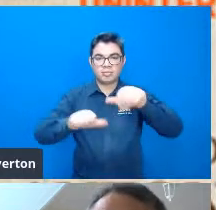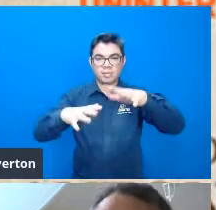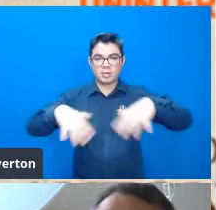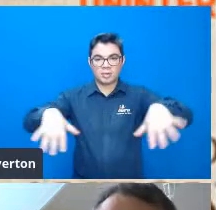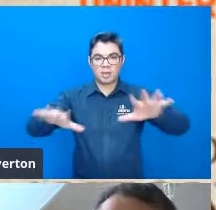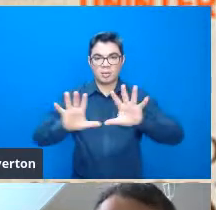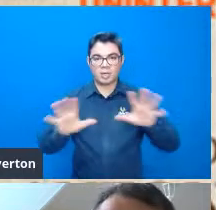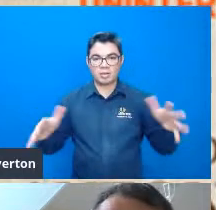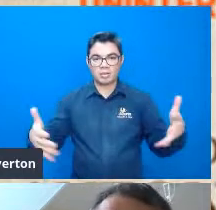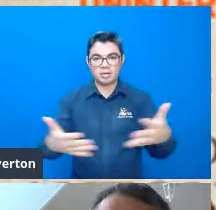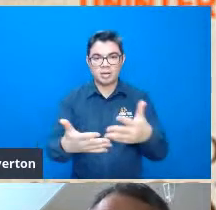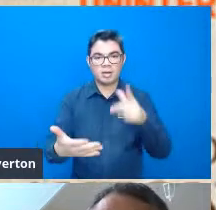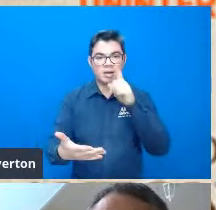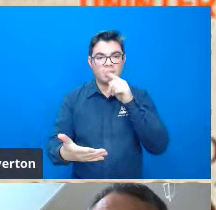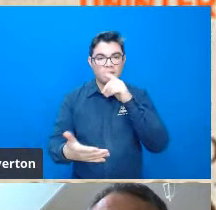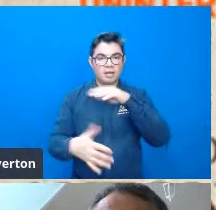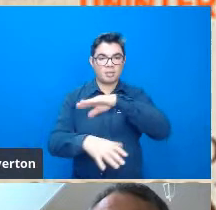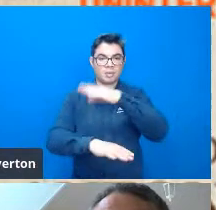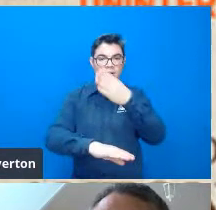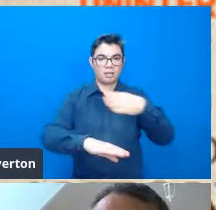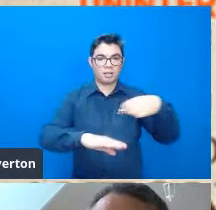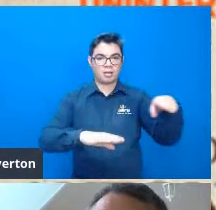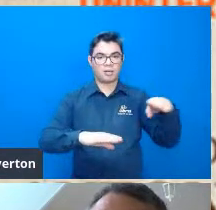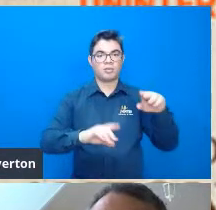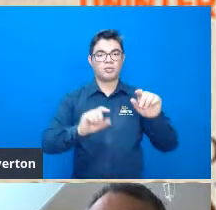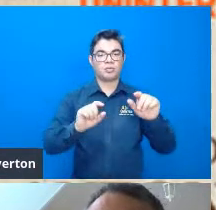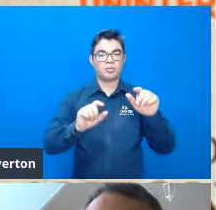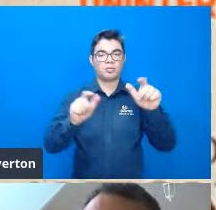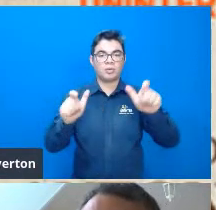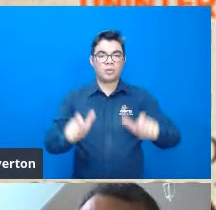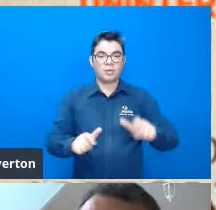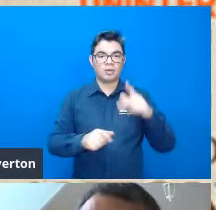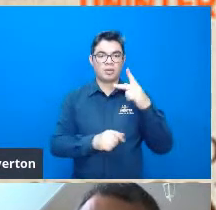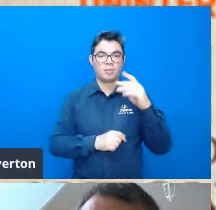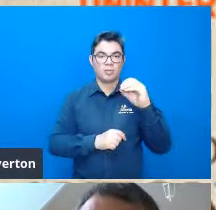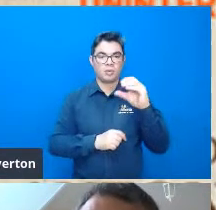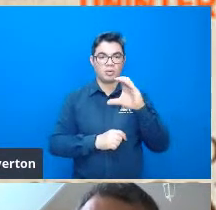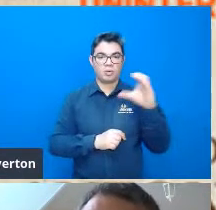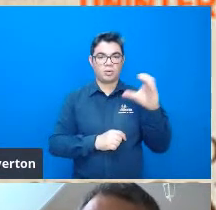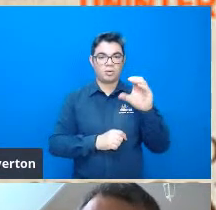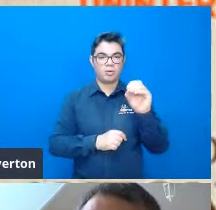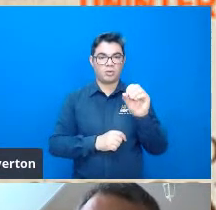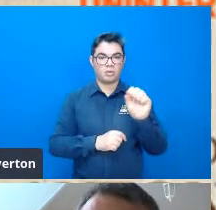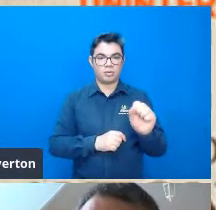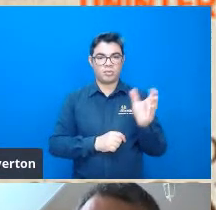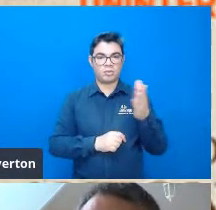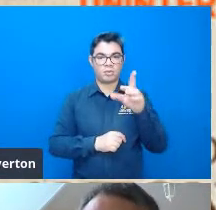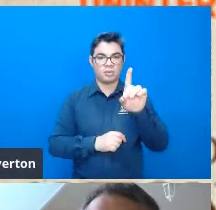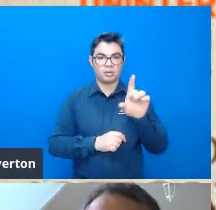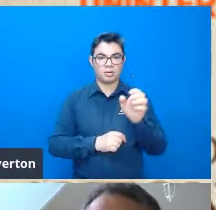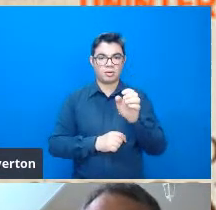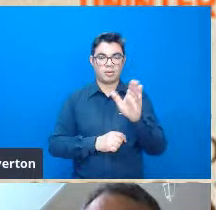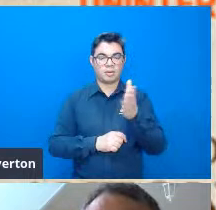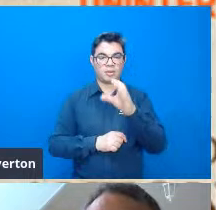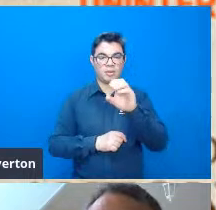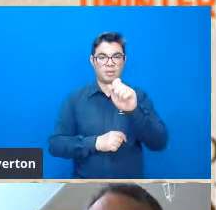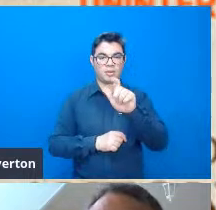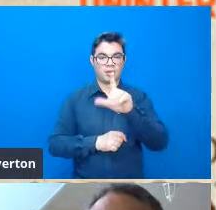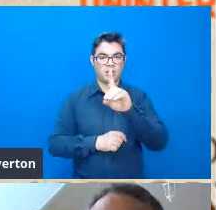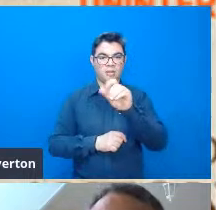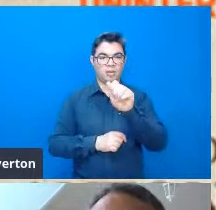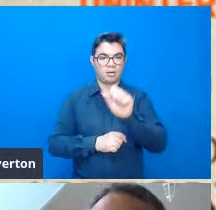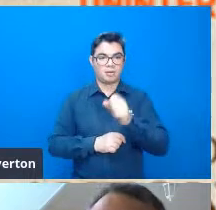eu queria destacar que o próprio título da da tese de livre docência dele